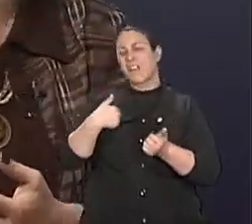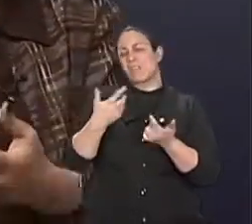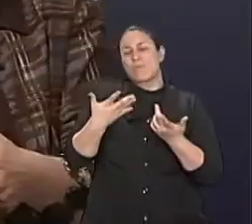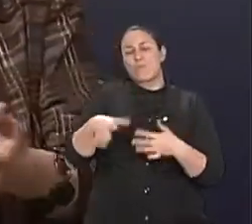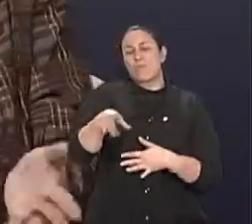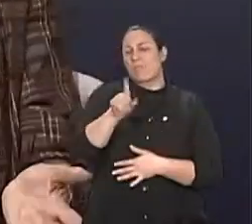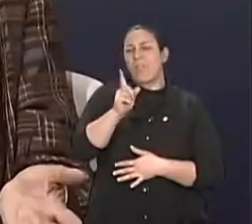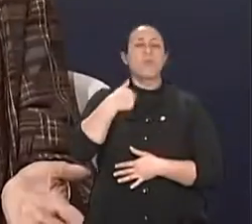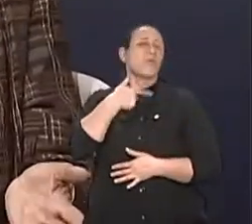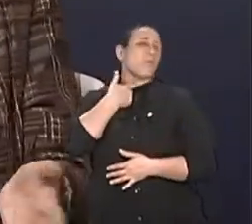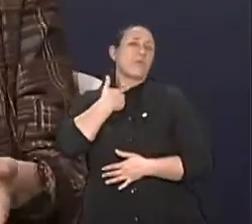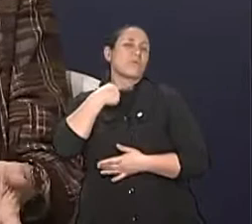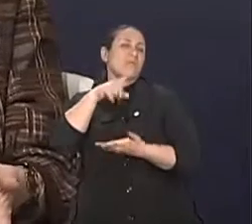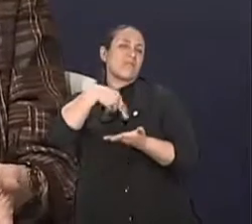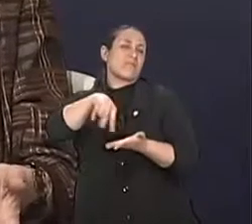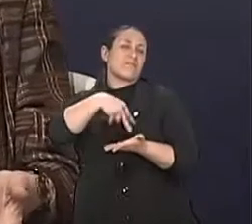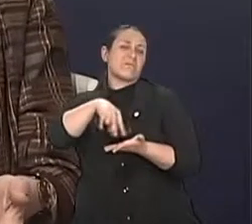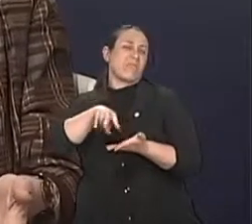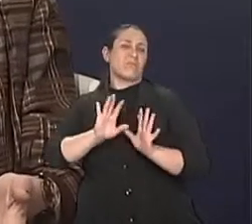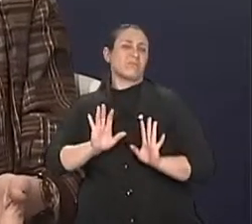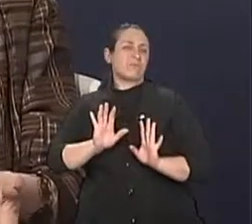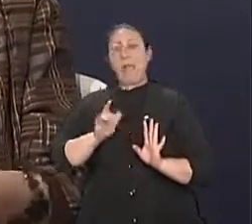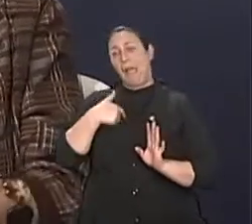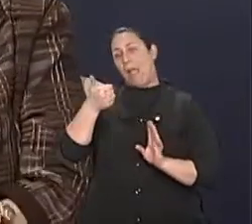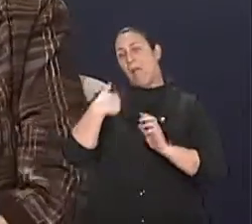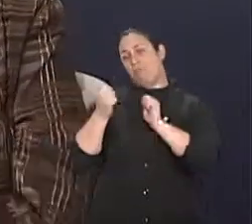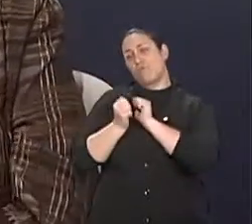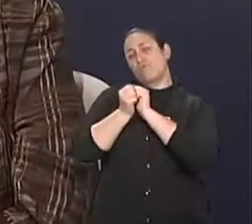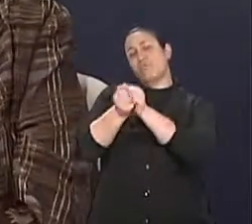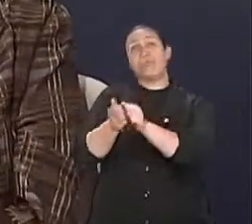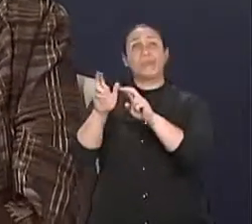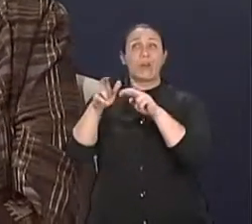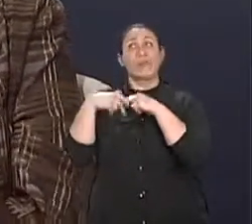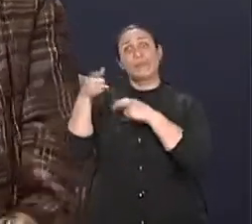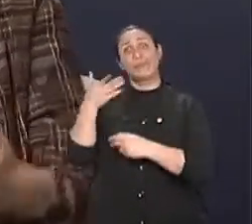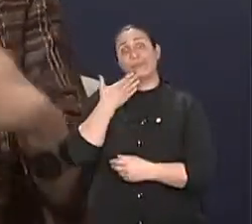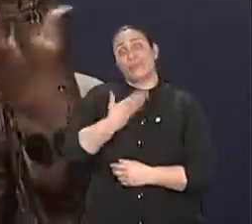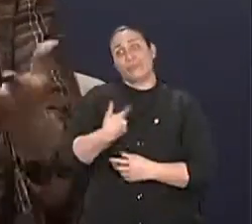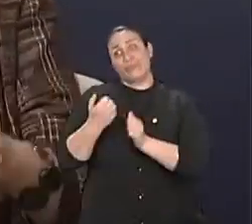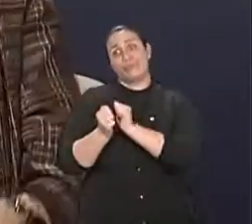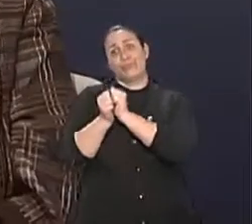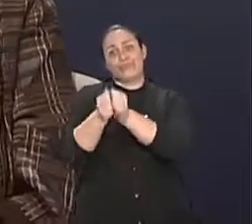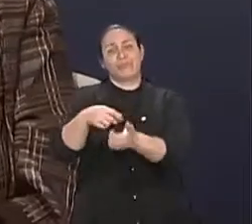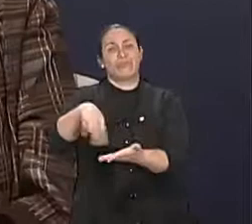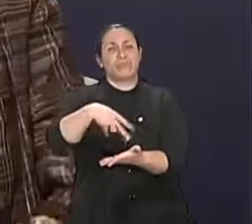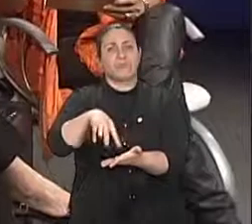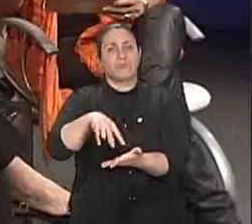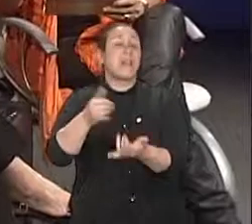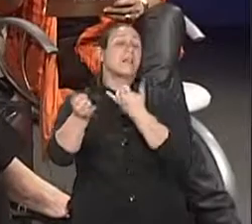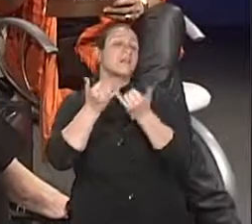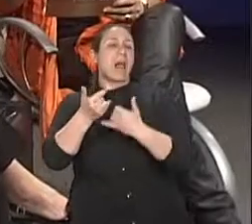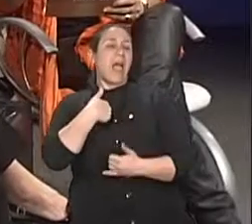Ah, eu ia pra te acompanhar, mas eu não gosto. Não gosto de ver filme de bang-bang. Ou seja,